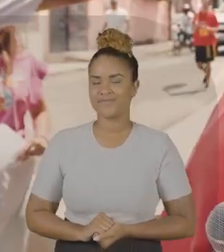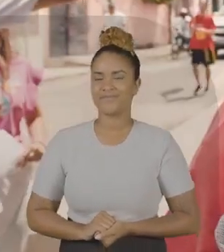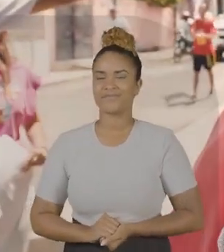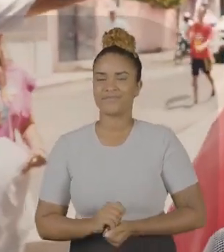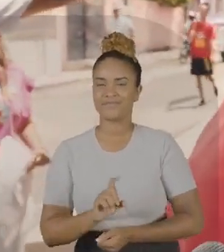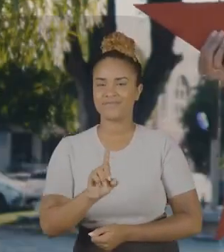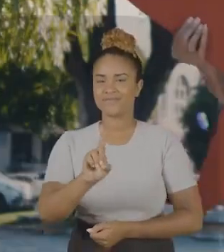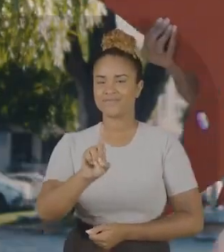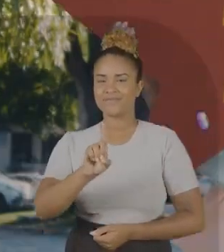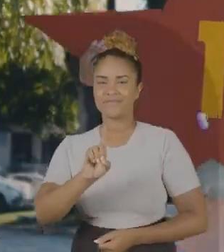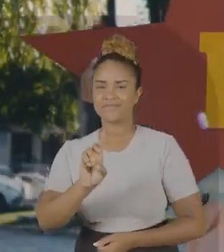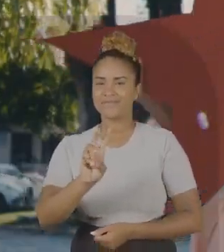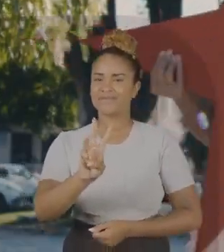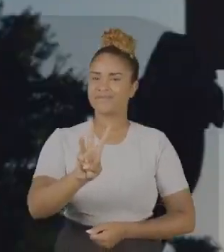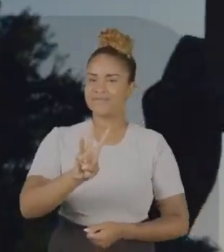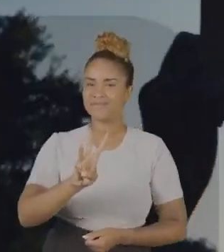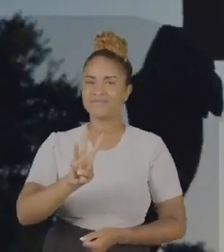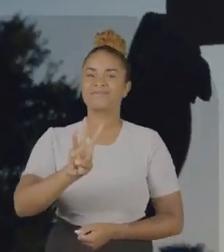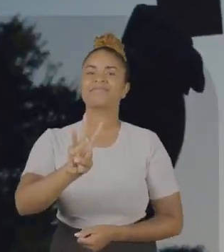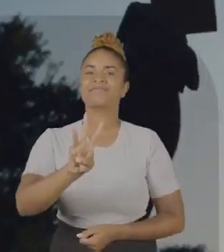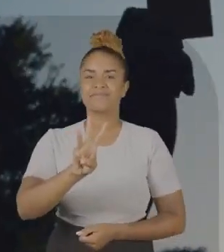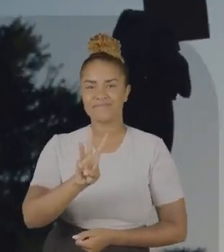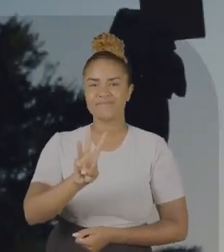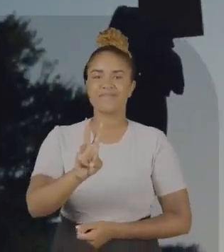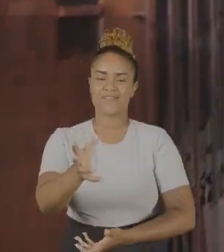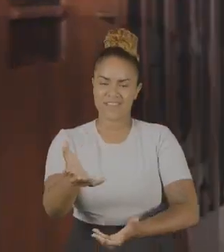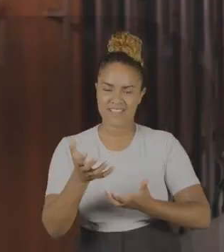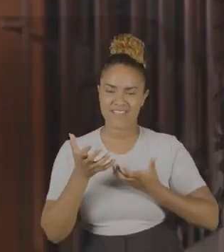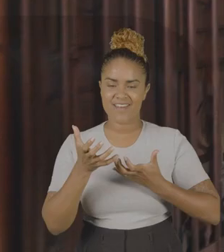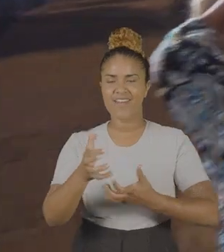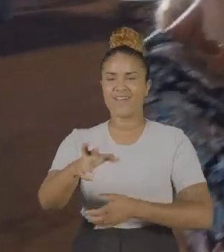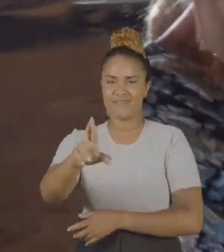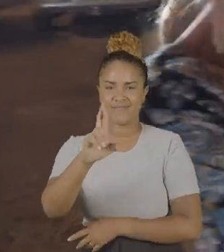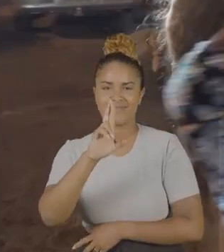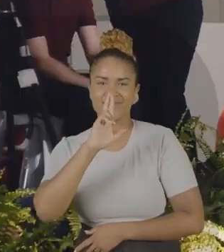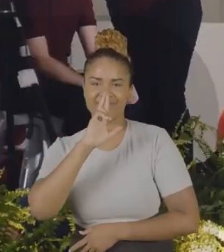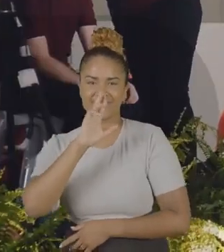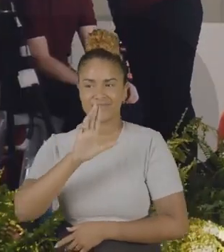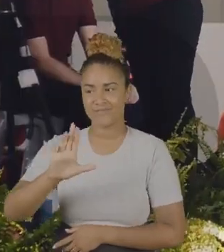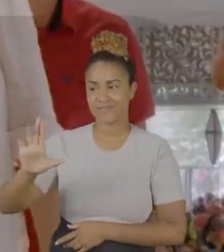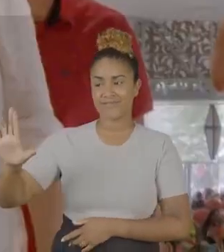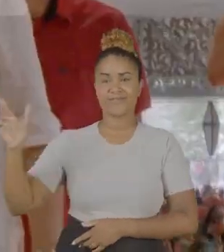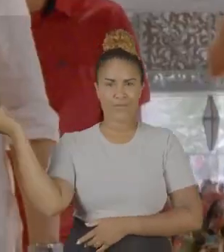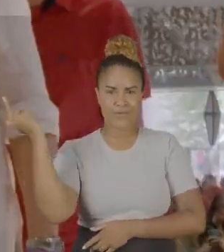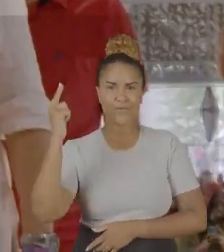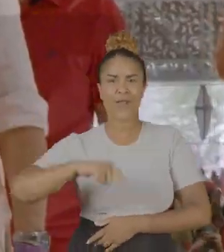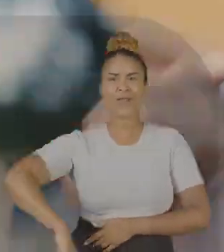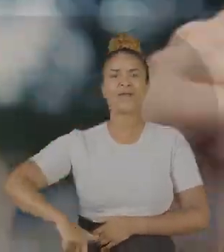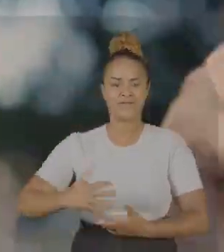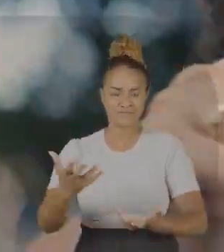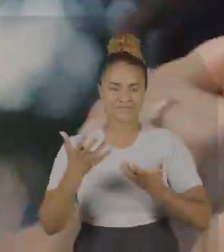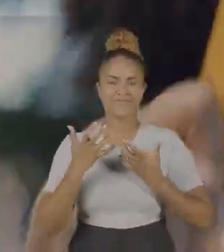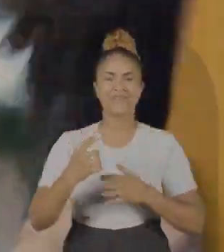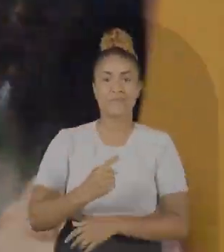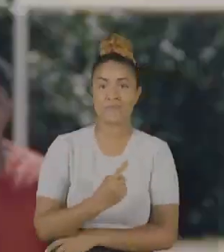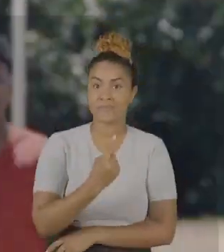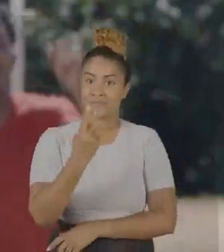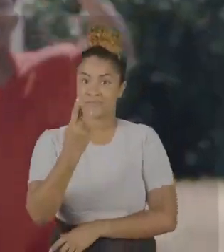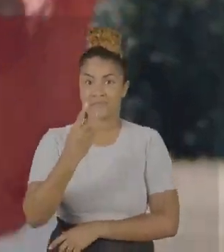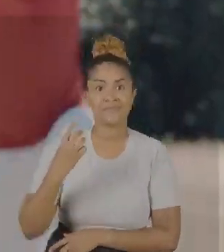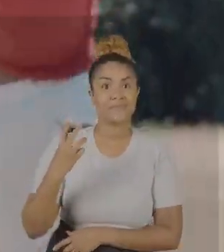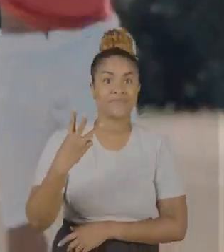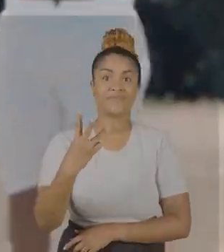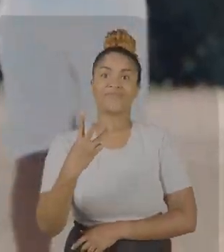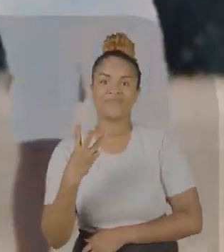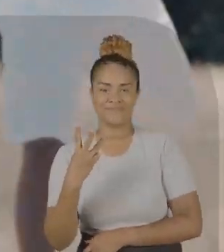esse time fez E faz o um, e faz o três Quero Rogério e quero ver o Lula outra vez E faz o um,